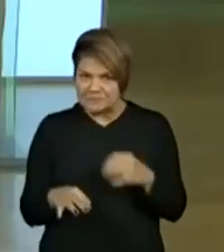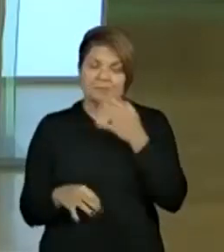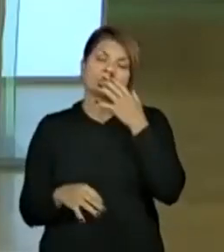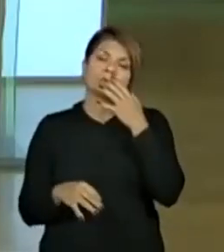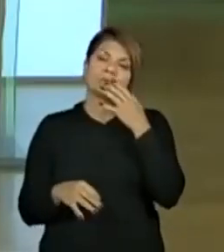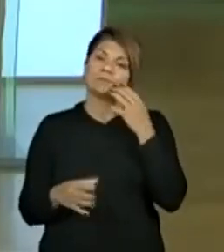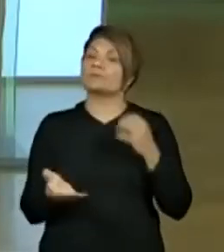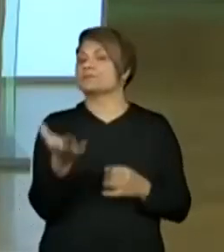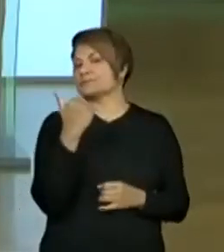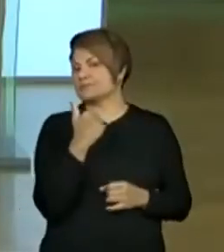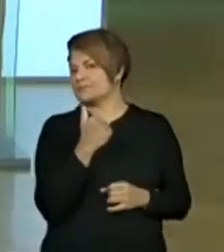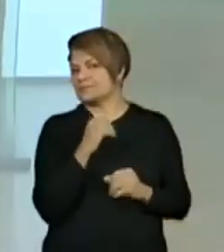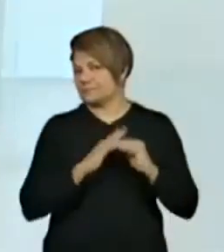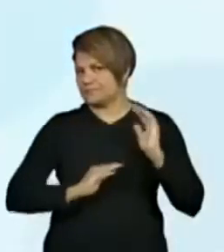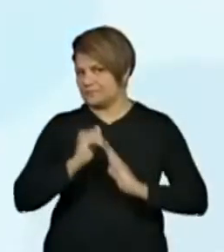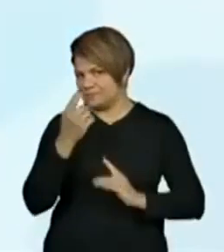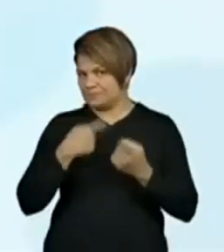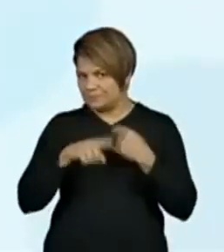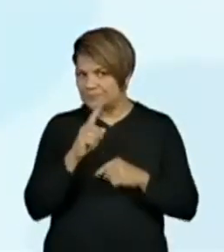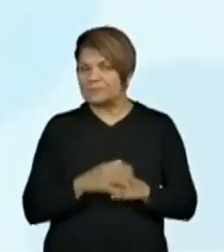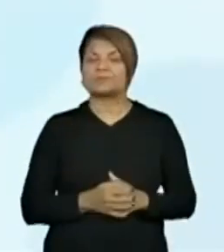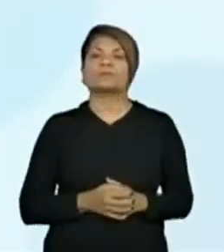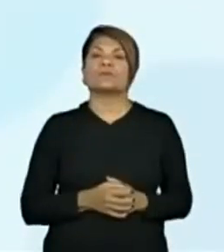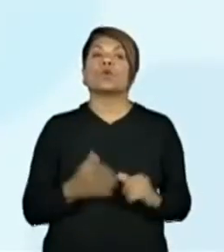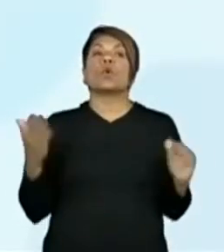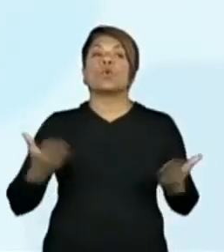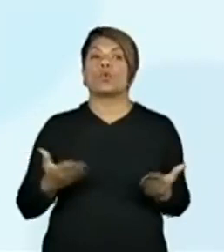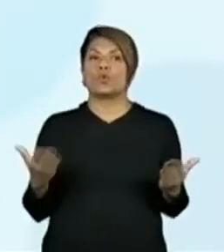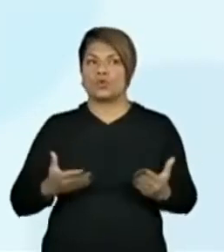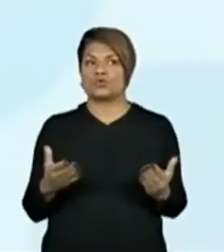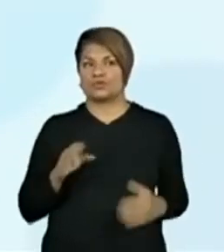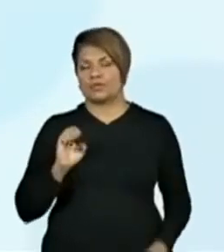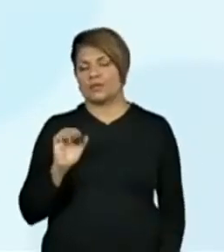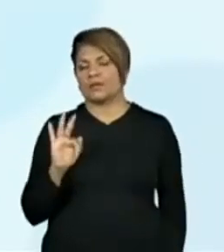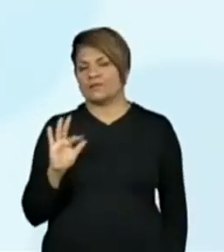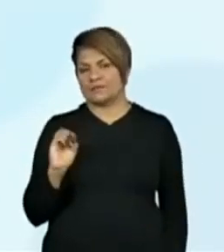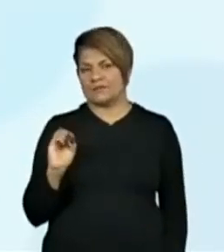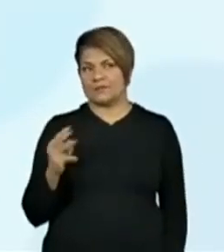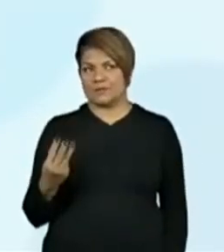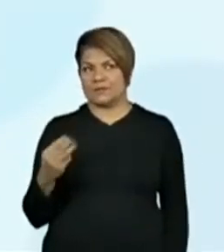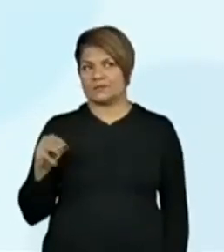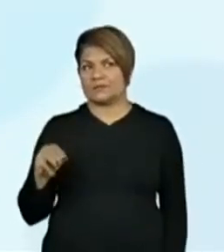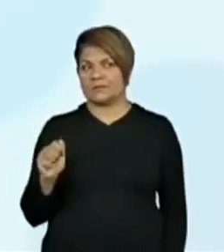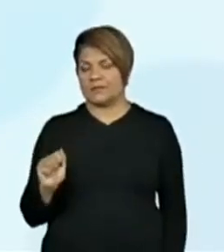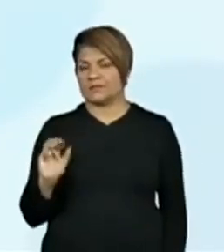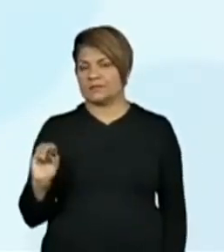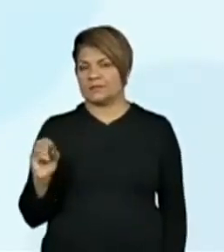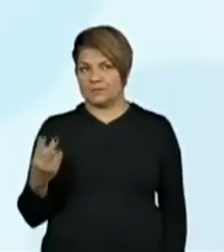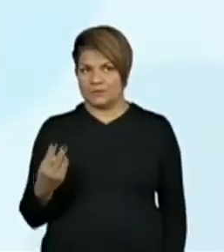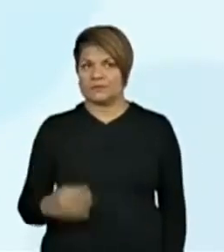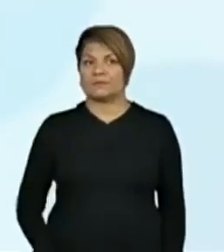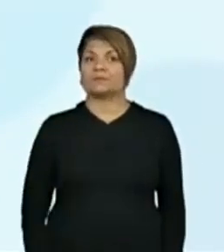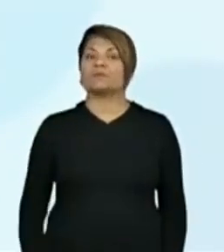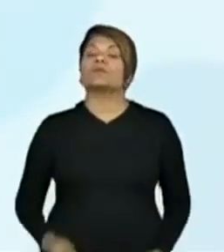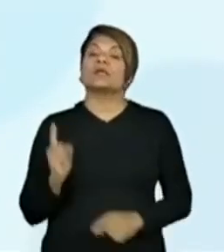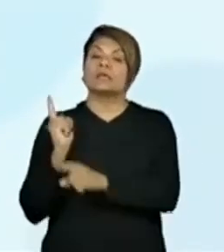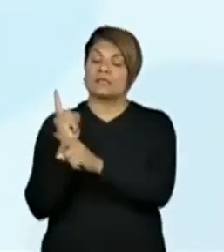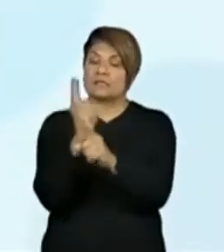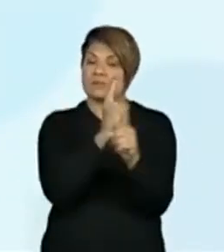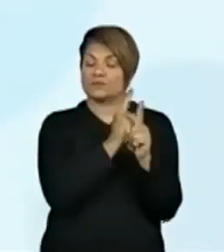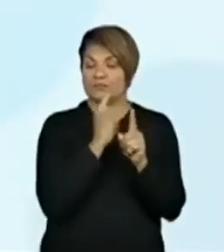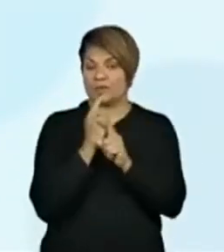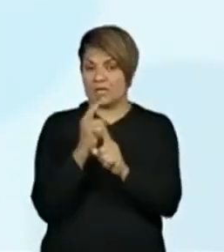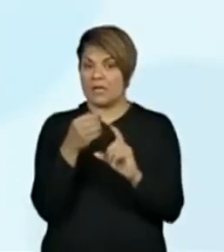Vamos para a habilidade, então? Hoje, a gente vai trabalhar a EF03MA02. Identificar